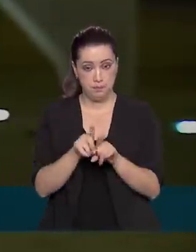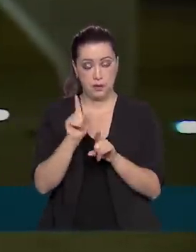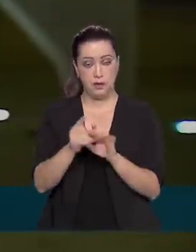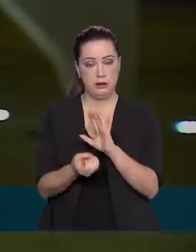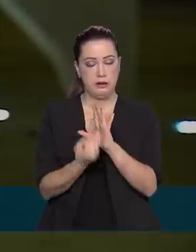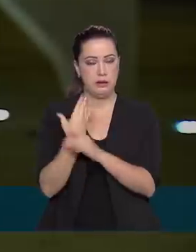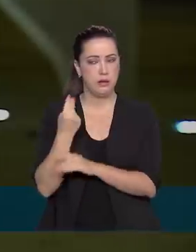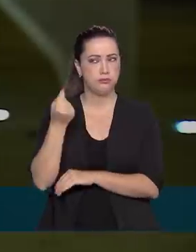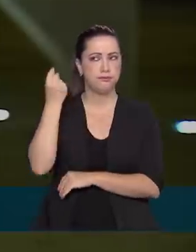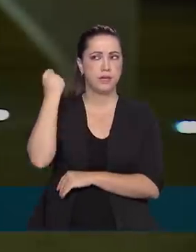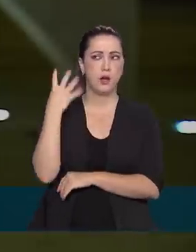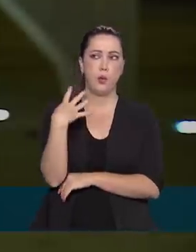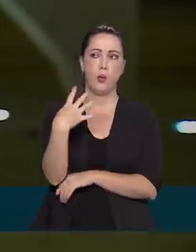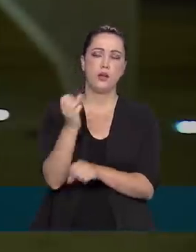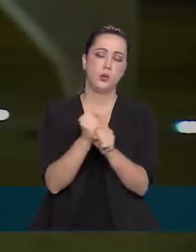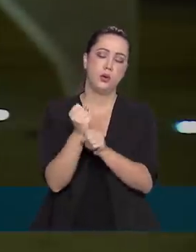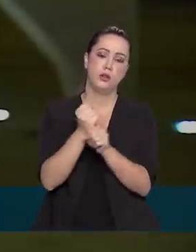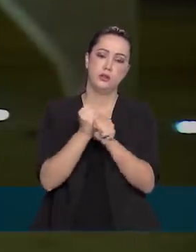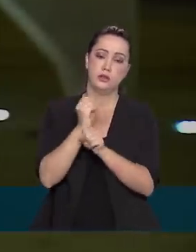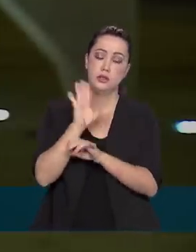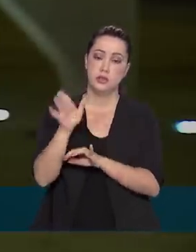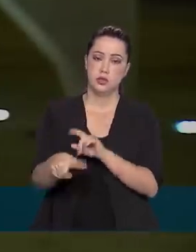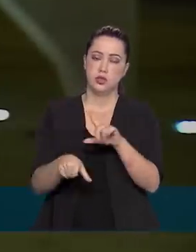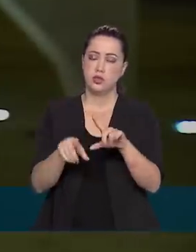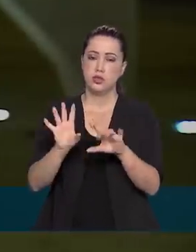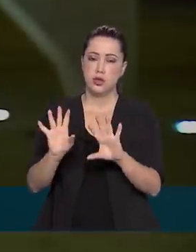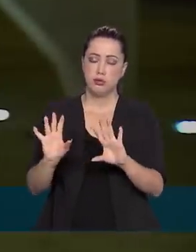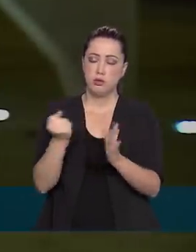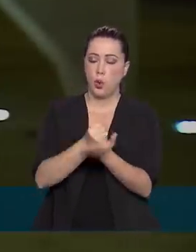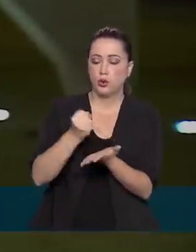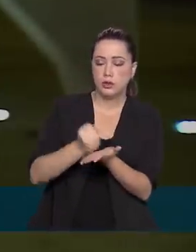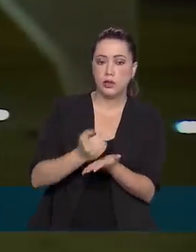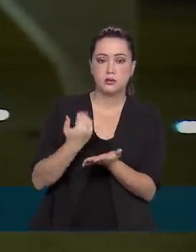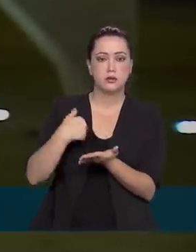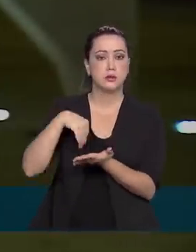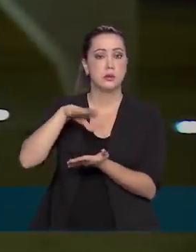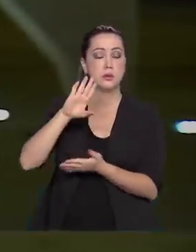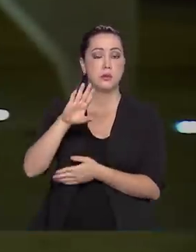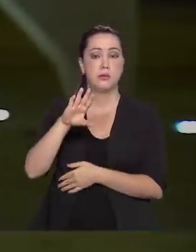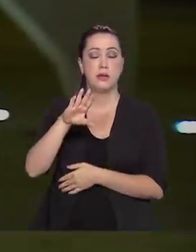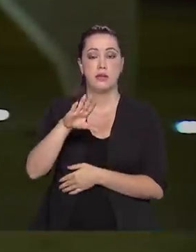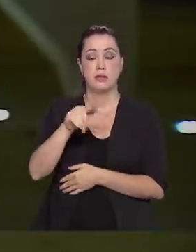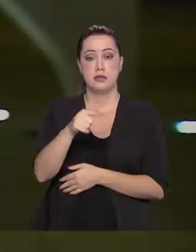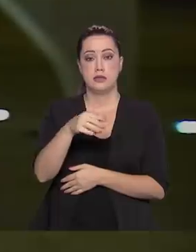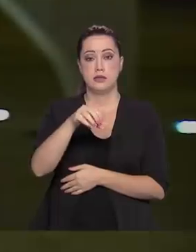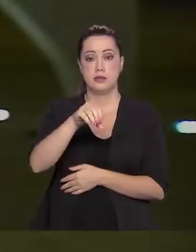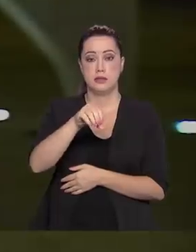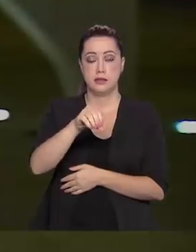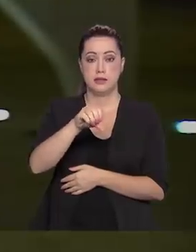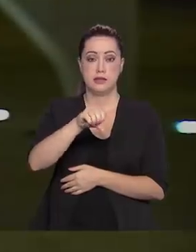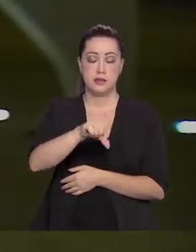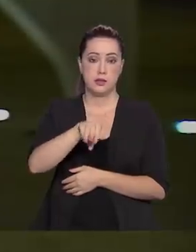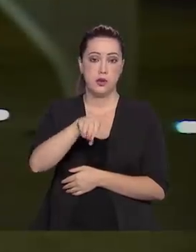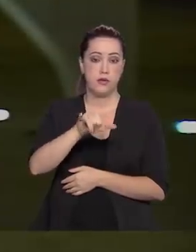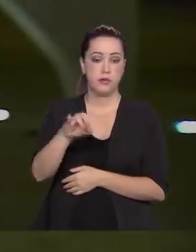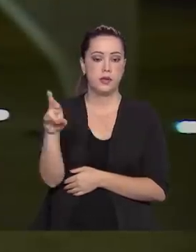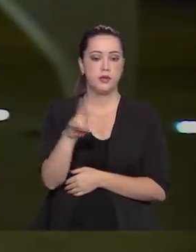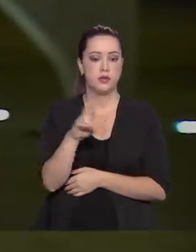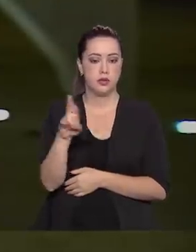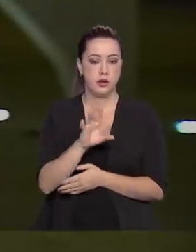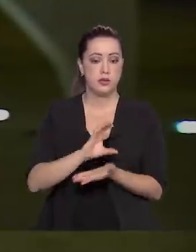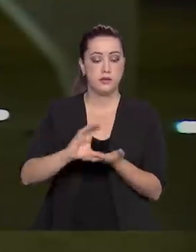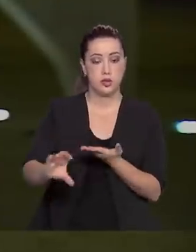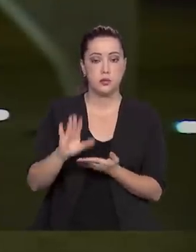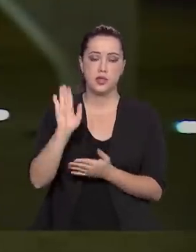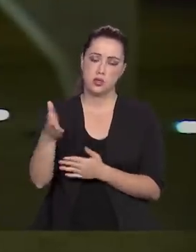criado, há cerca de quatro anos, já foram celebrados mais de 709 bilhões de reais em investimentos que ou já